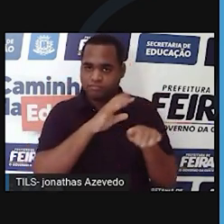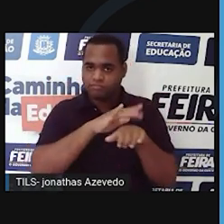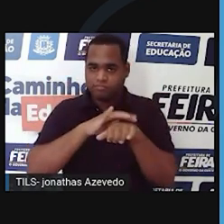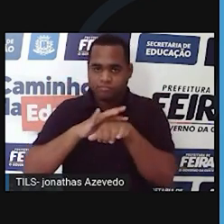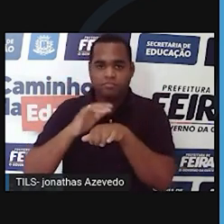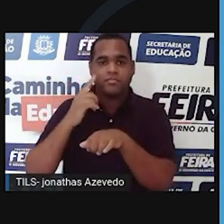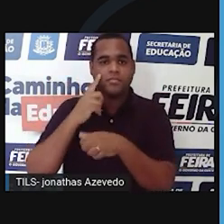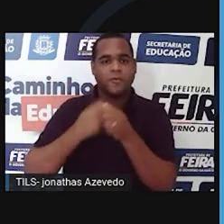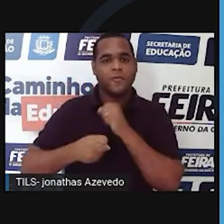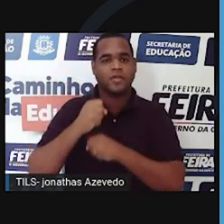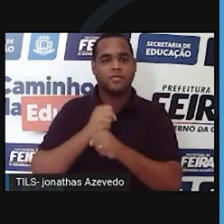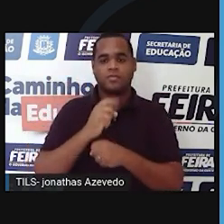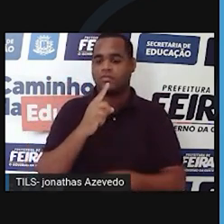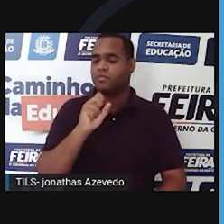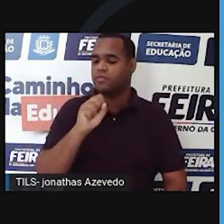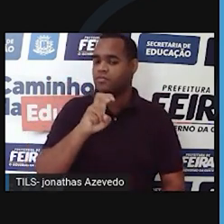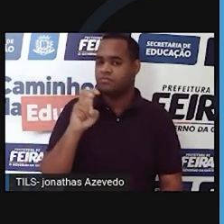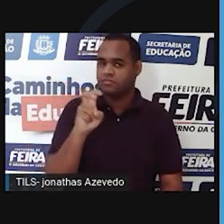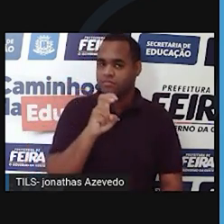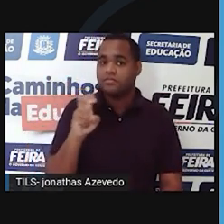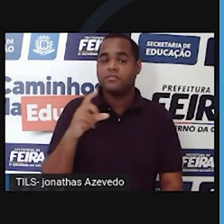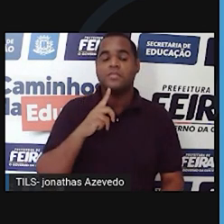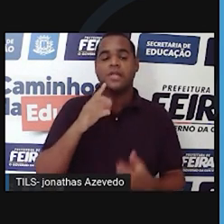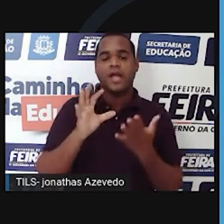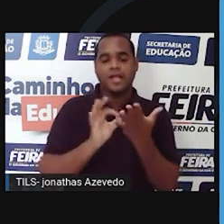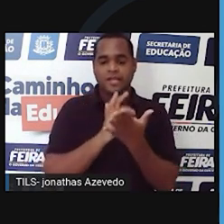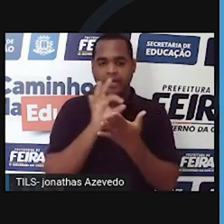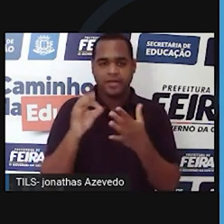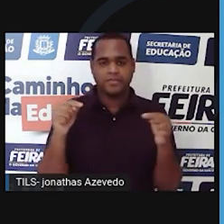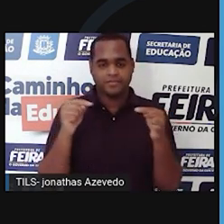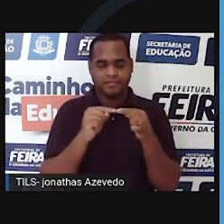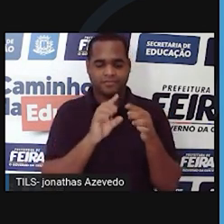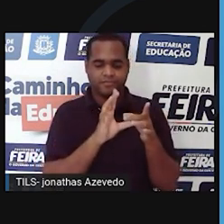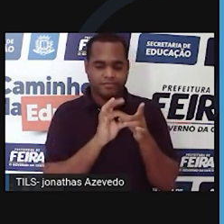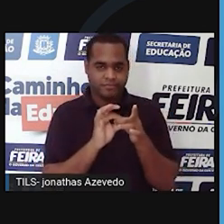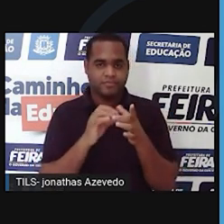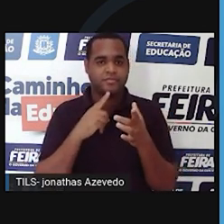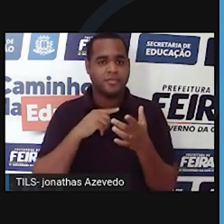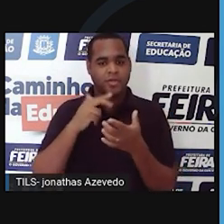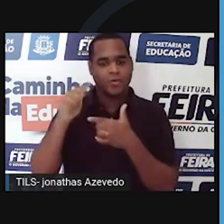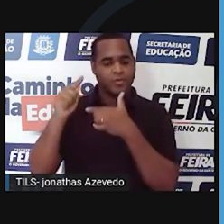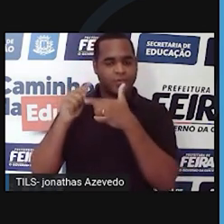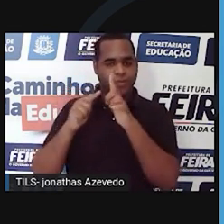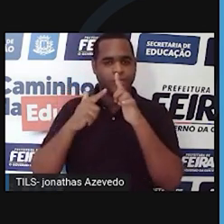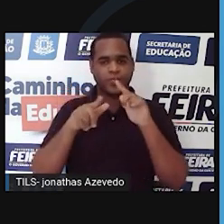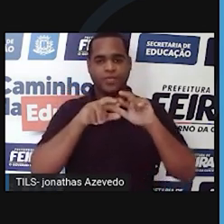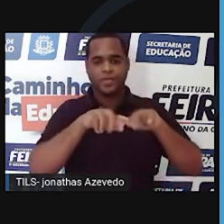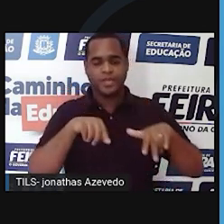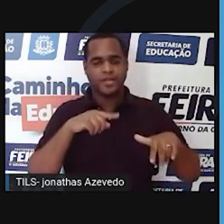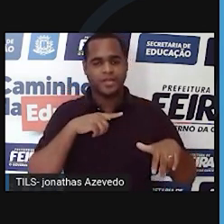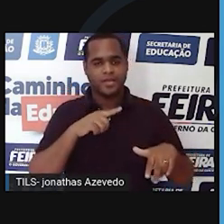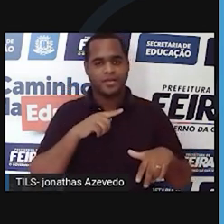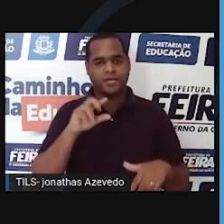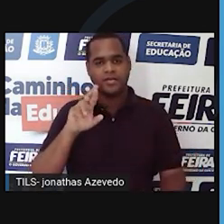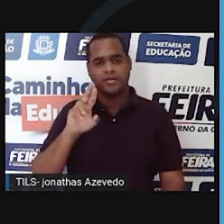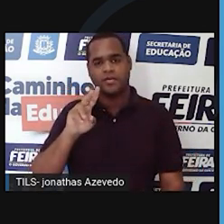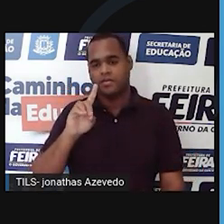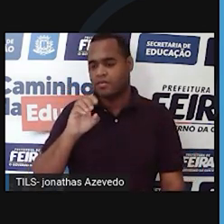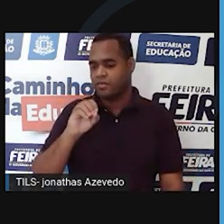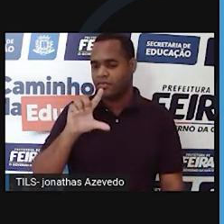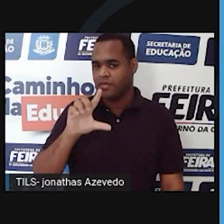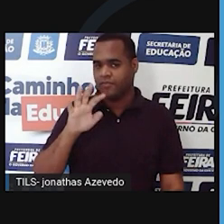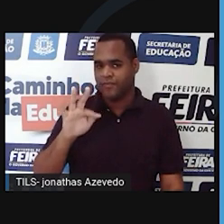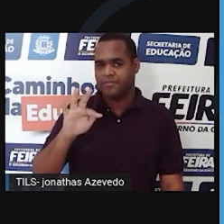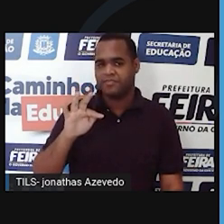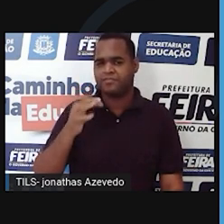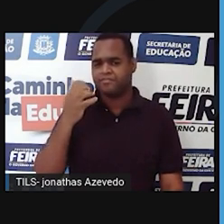1855. Ele afirmou que as células são compostas a partir de outras e nelas acontecem a divisão celular. Birchow ficou